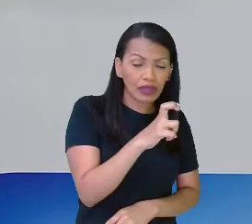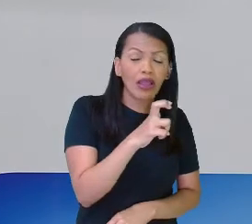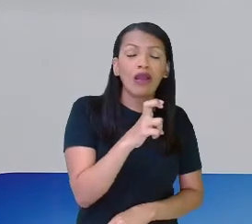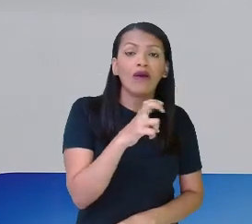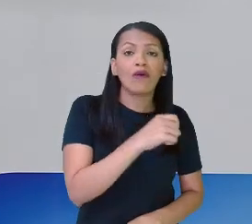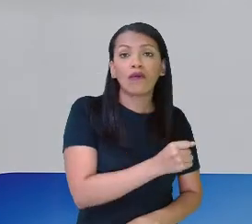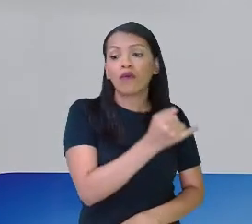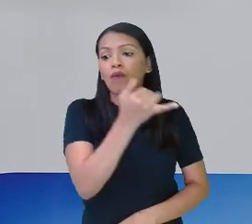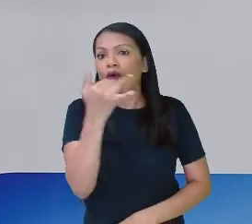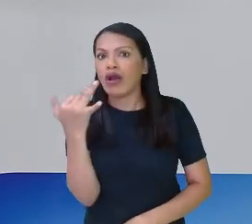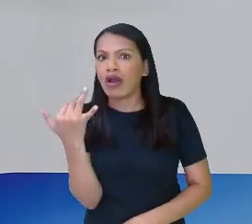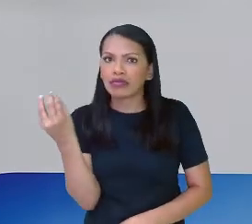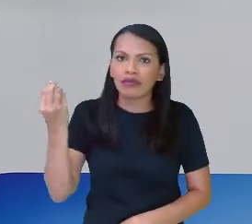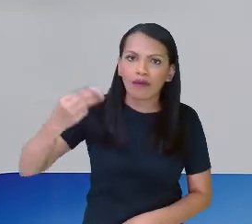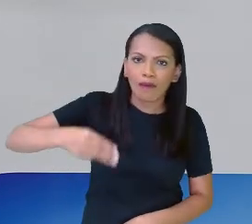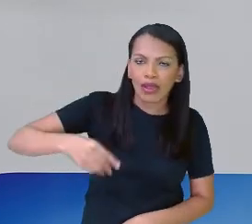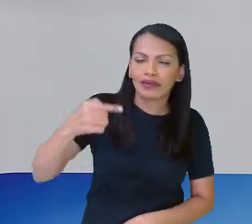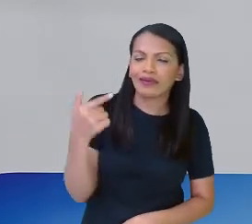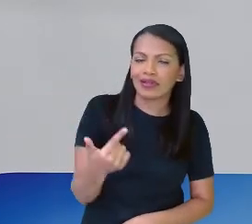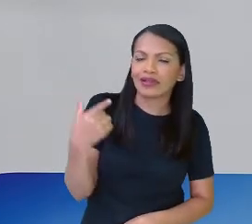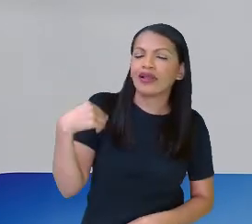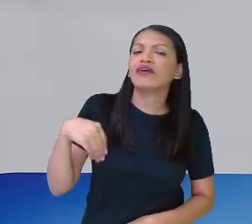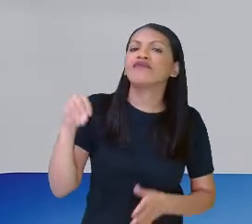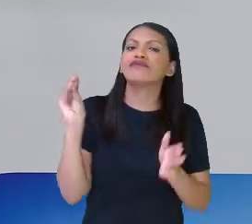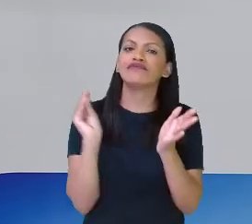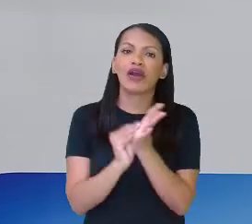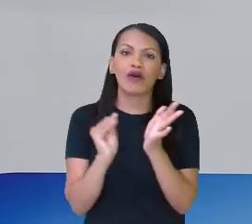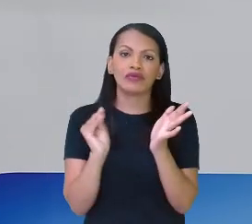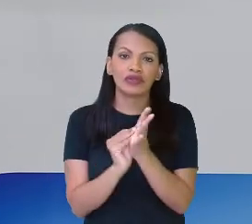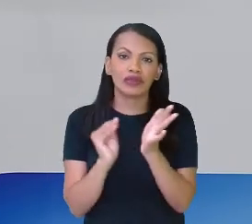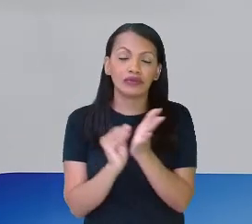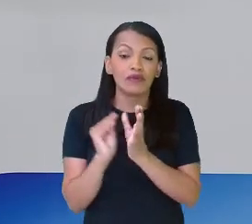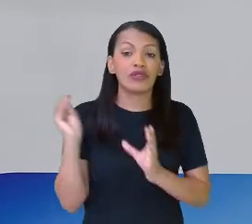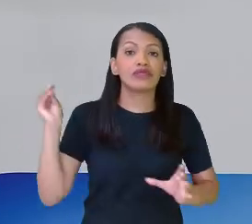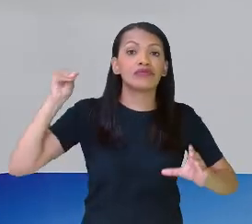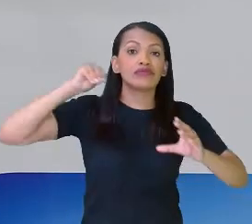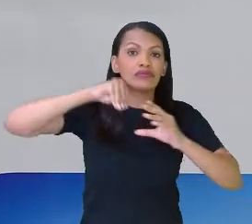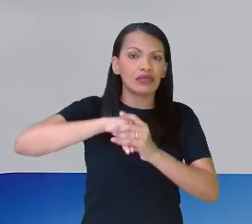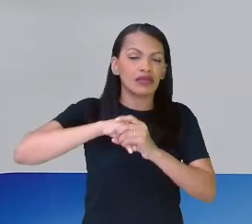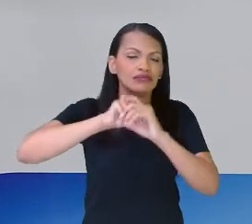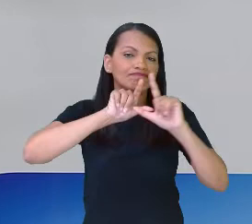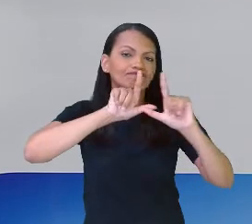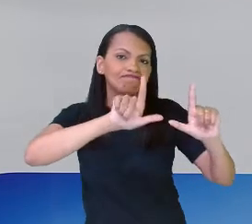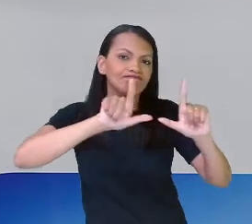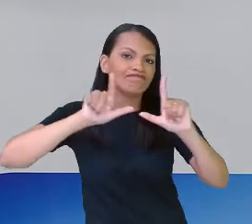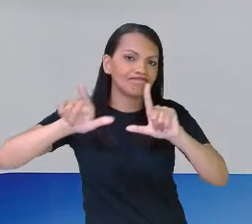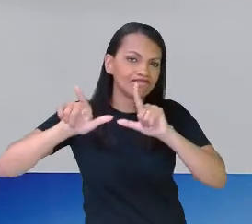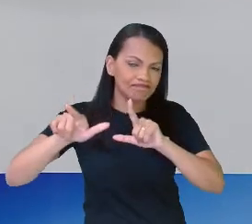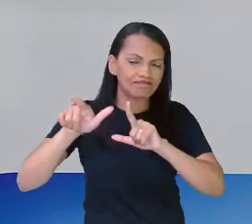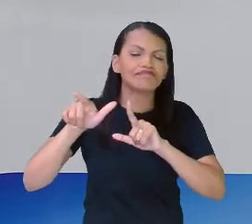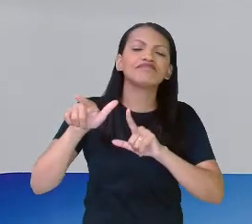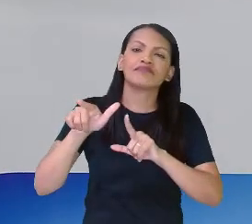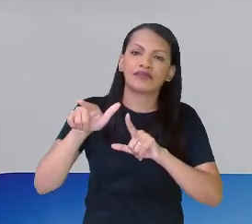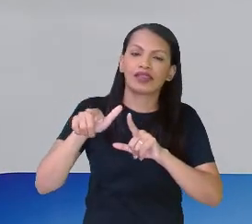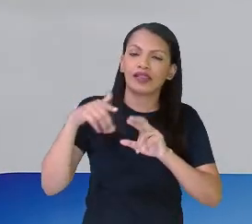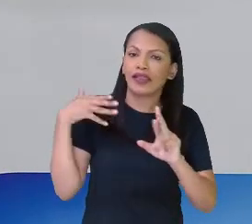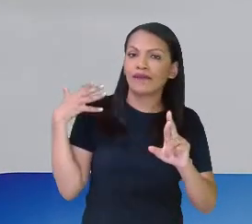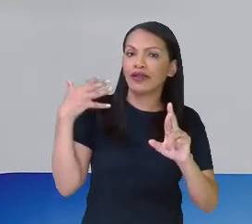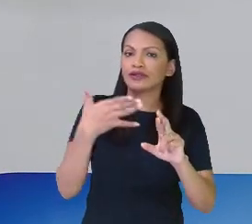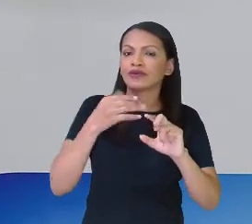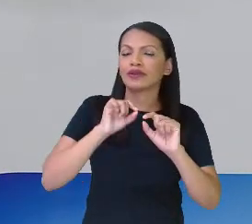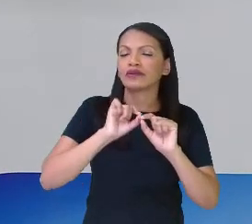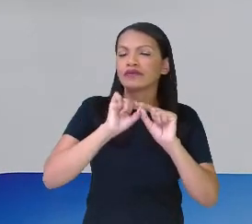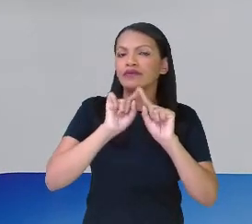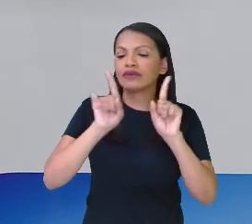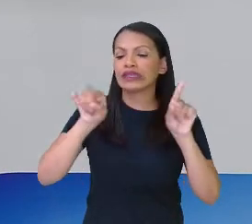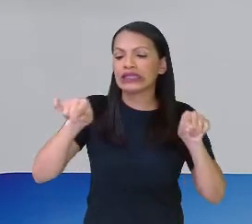estão faltando aí dentro deste quadrado, que é a representação do quintal do Miguel, para